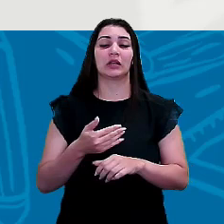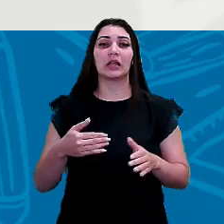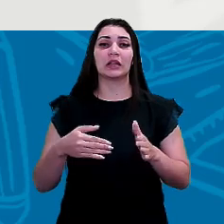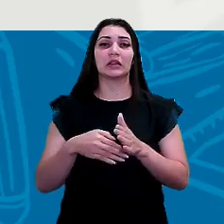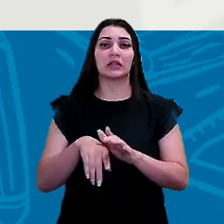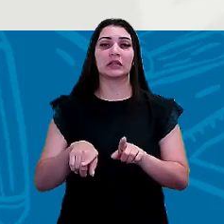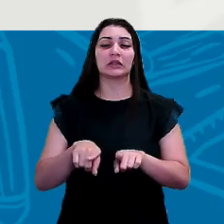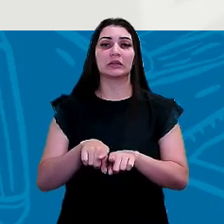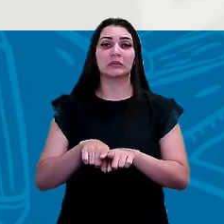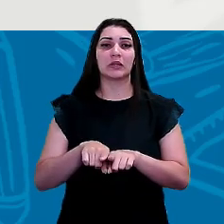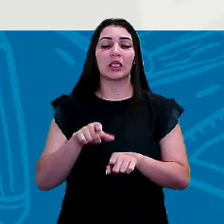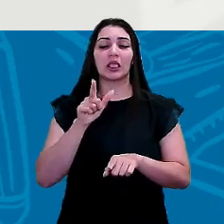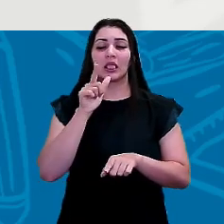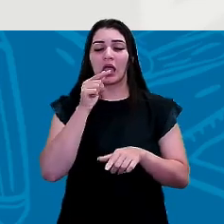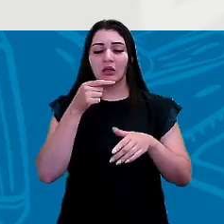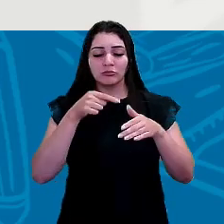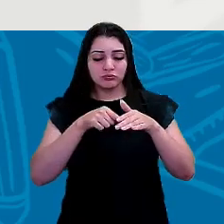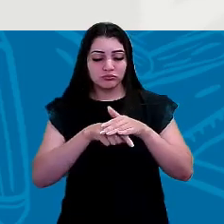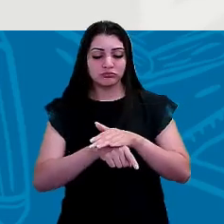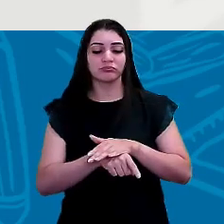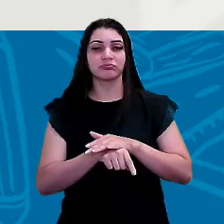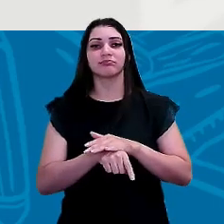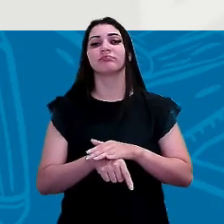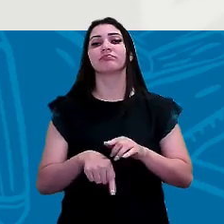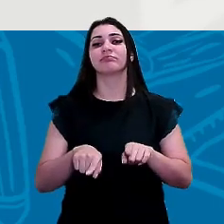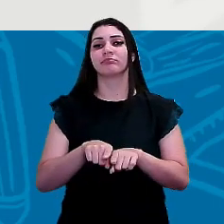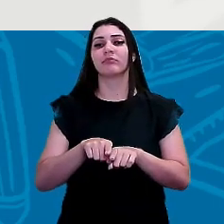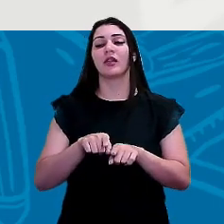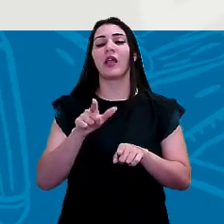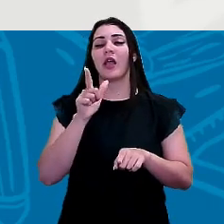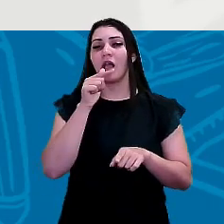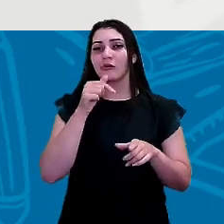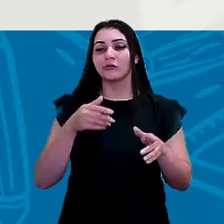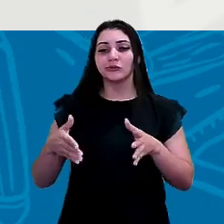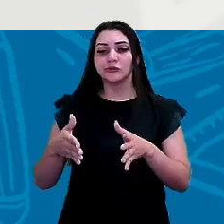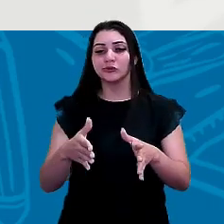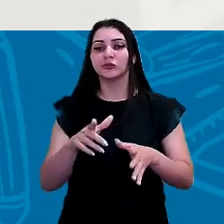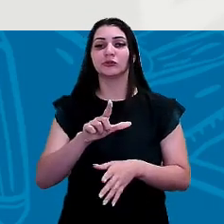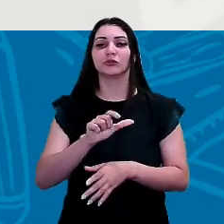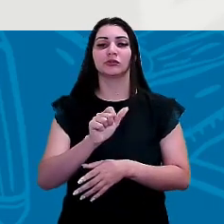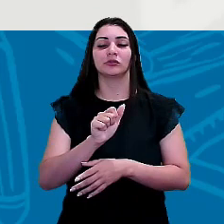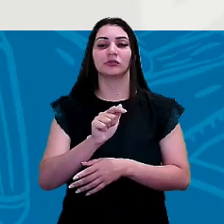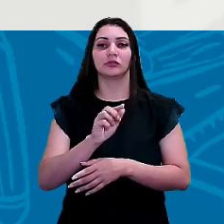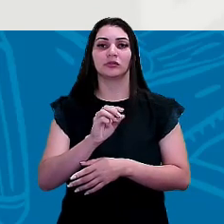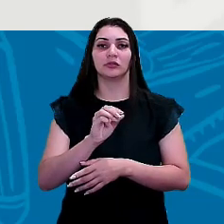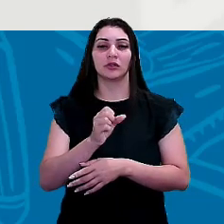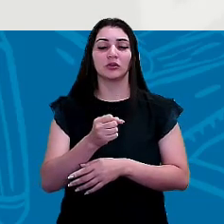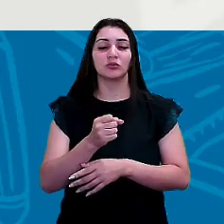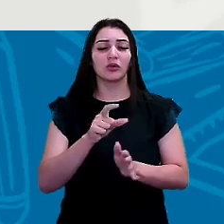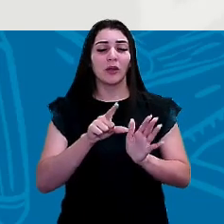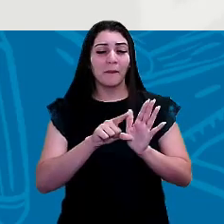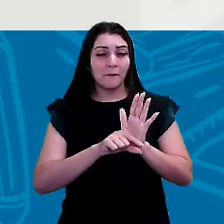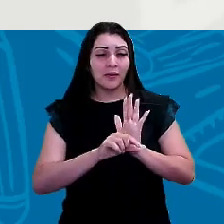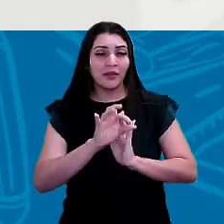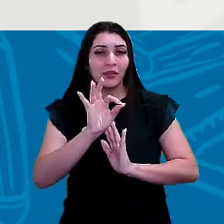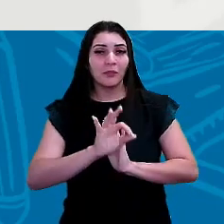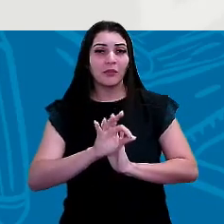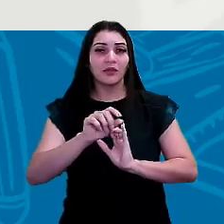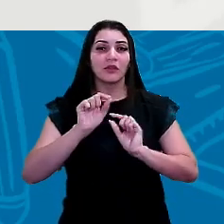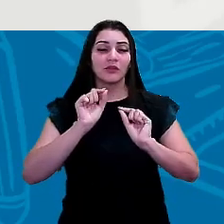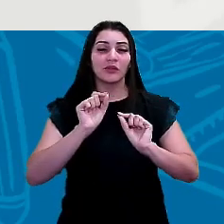nas questões das águas subterrâneas. E as águas dos rios e lagos, elas formam uma pequena porcentagem das águas